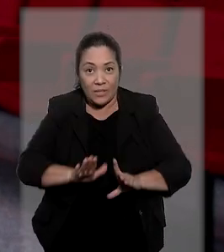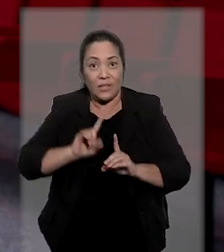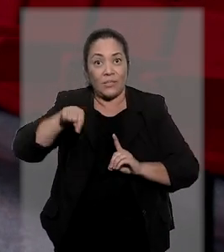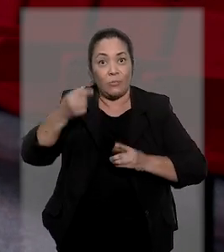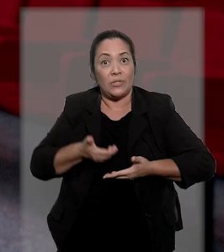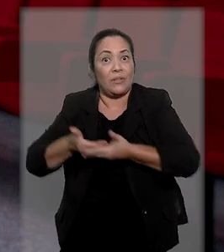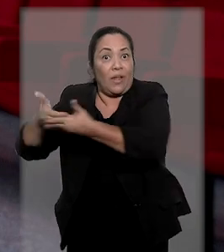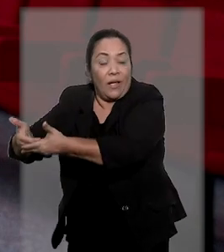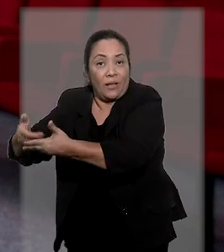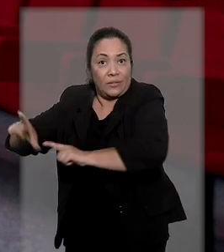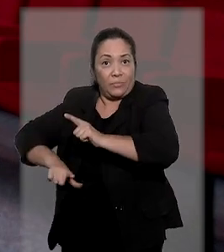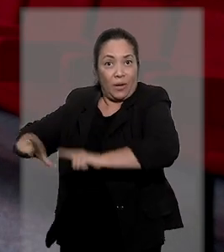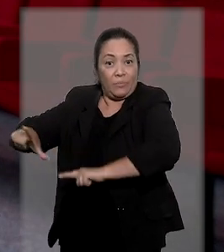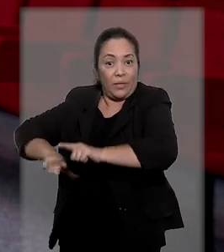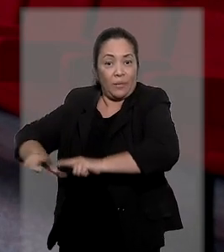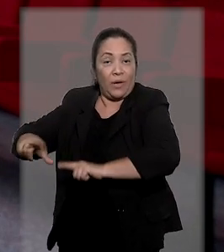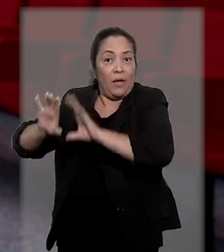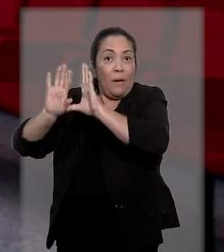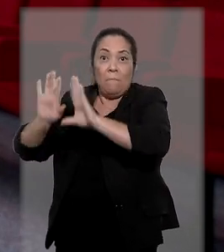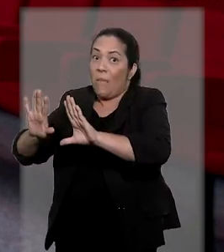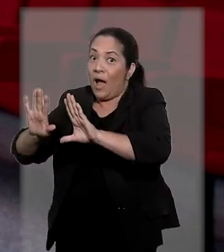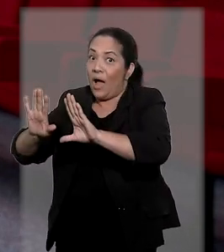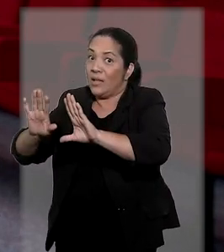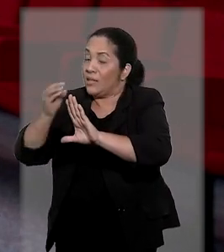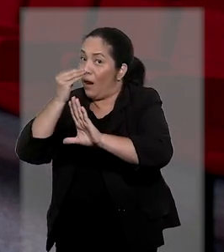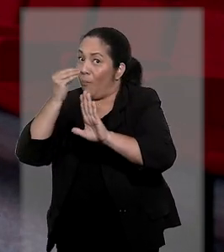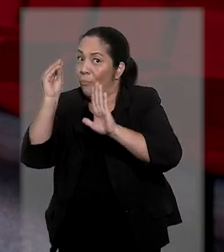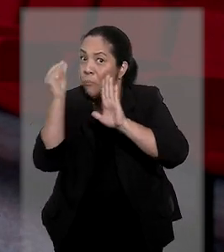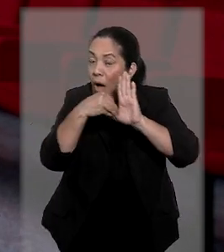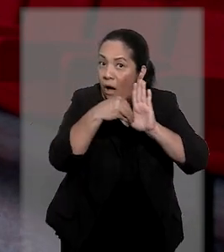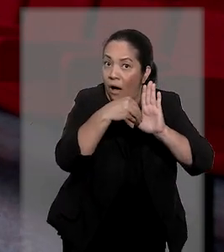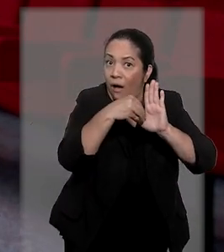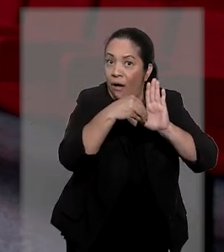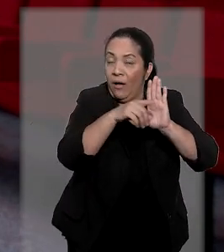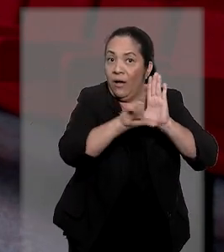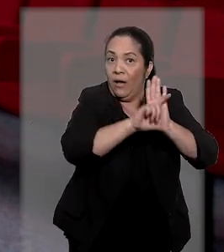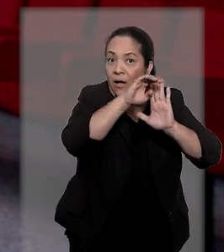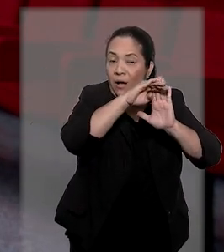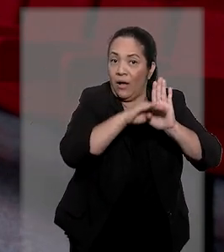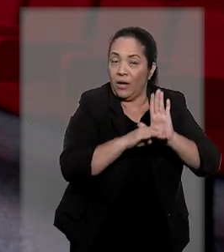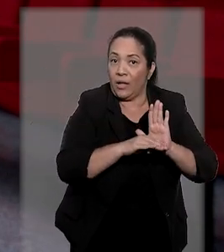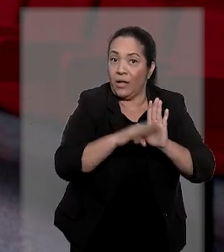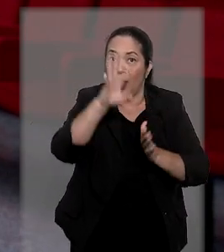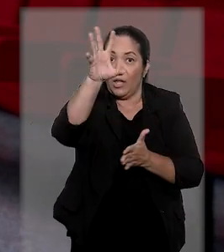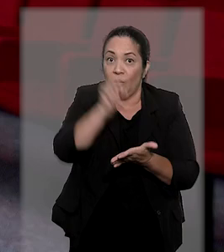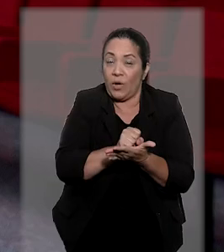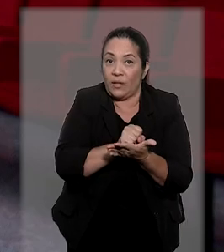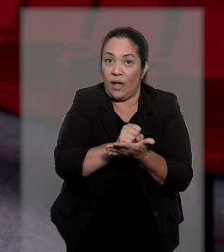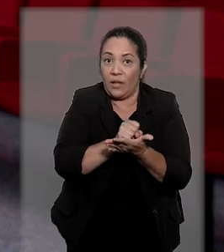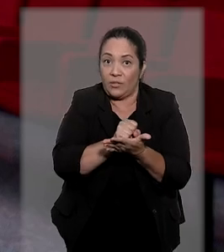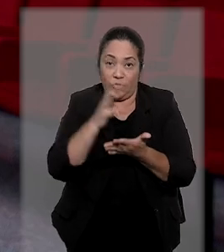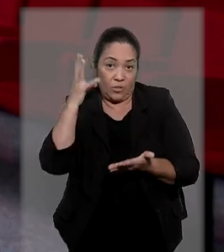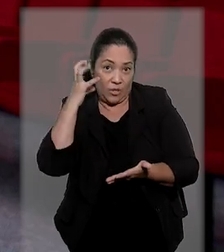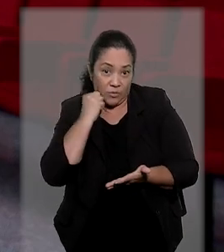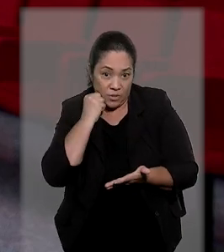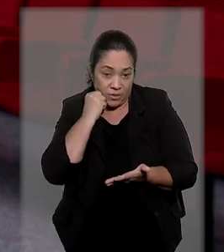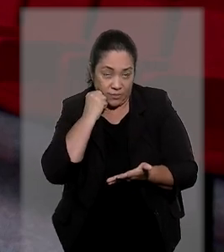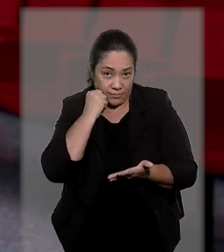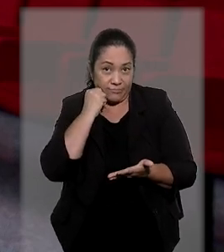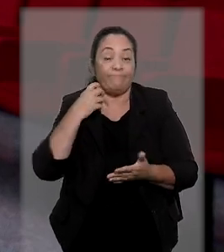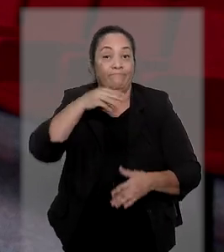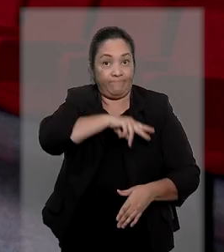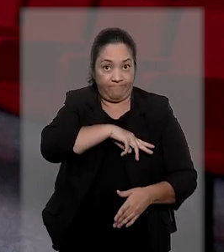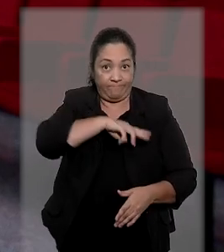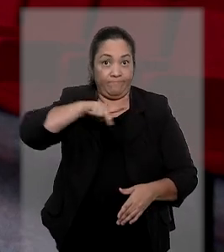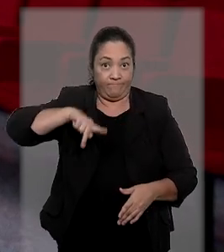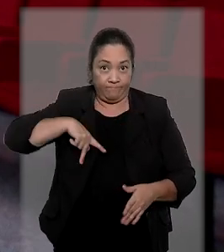companheira dela para adoção, sem respeitar a ordem dos candidatos no cadastro de adotantes. Na origem do